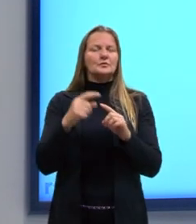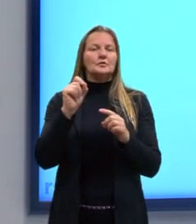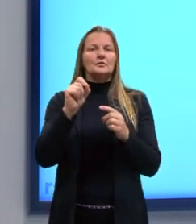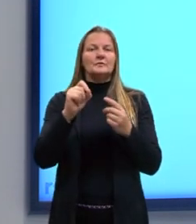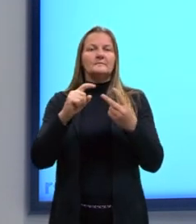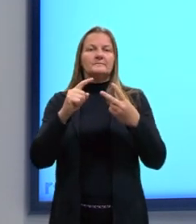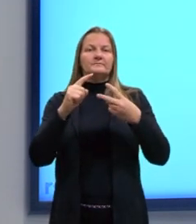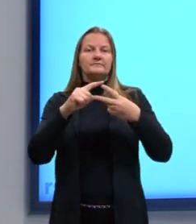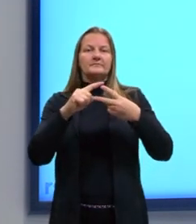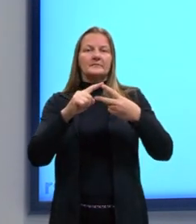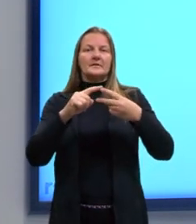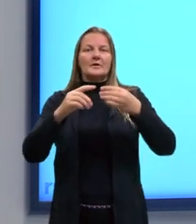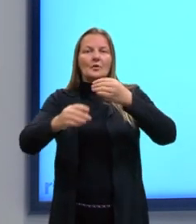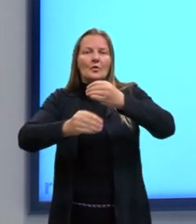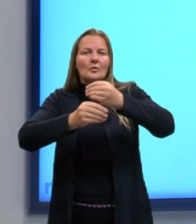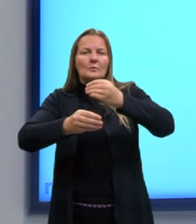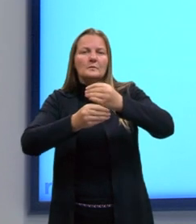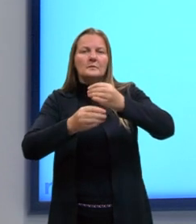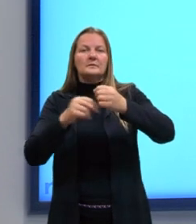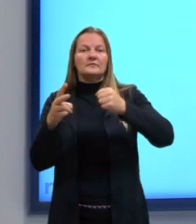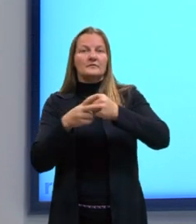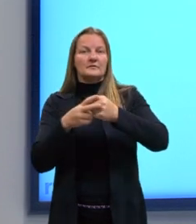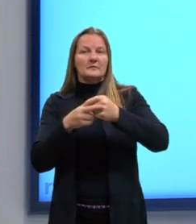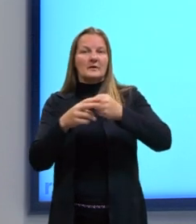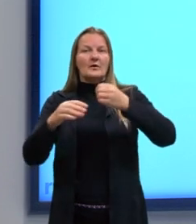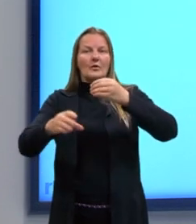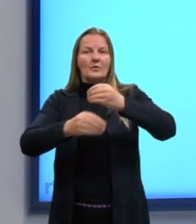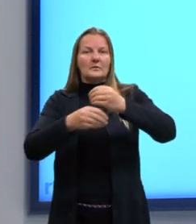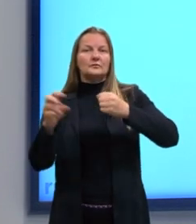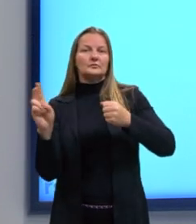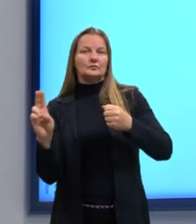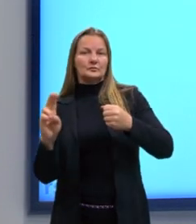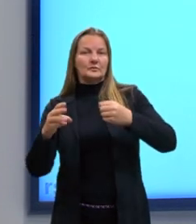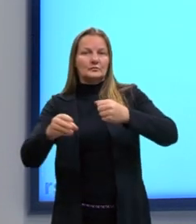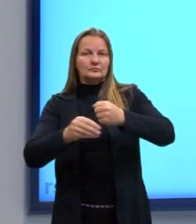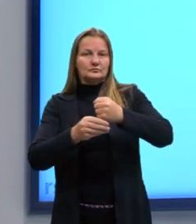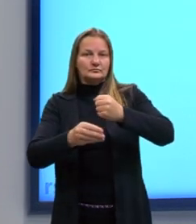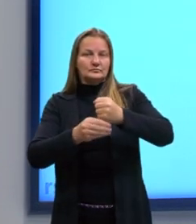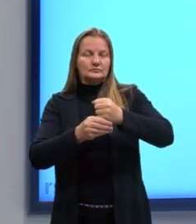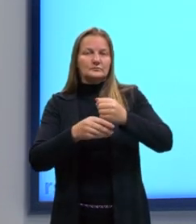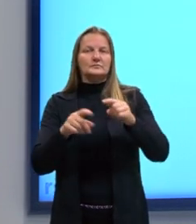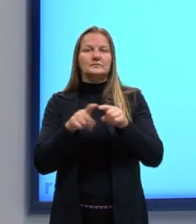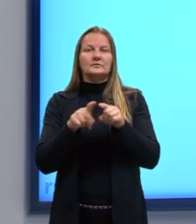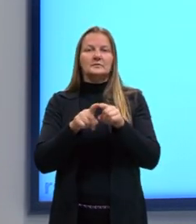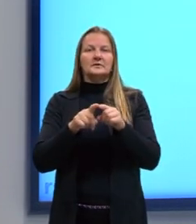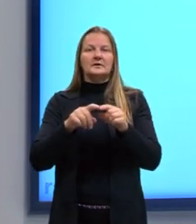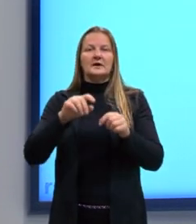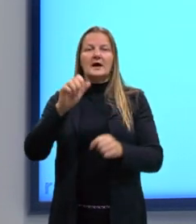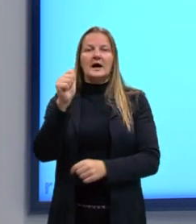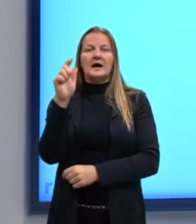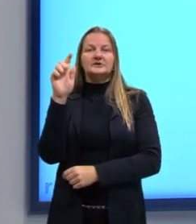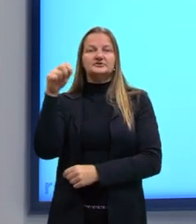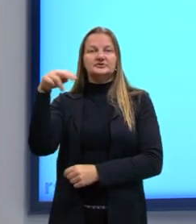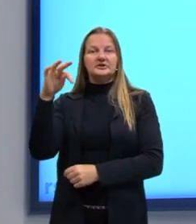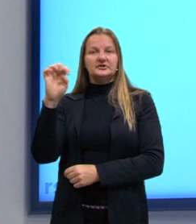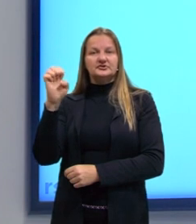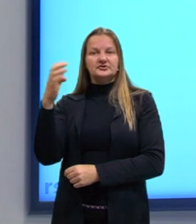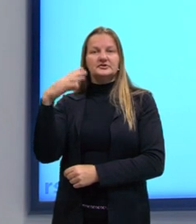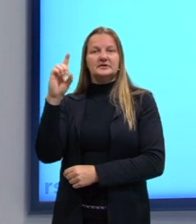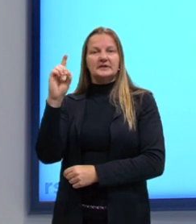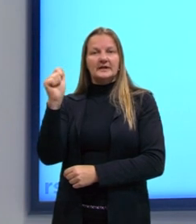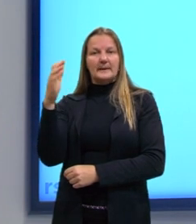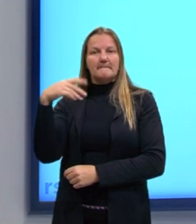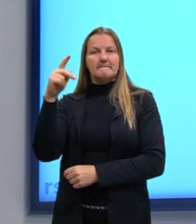os nossos complementos verbais, o complemento nominal e também o agente da passiva.